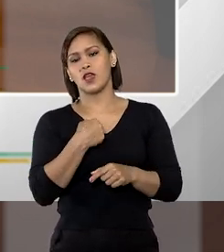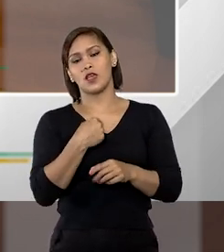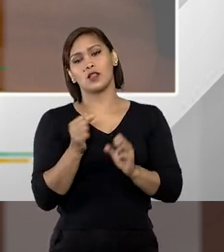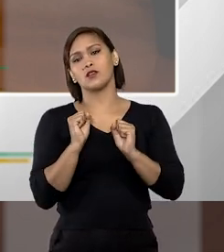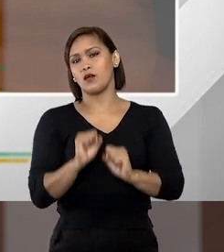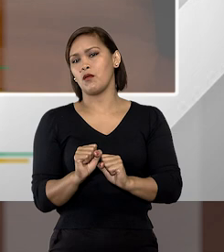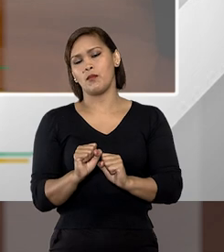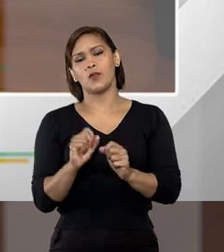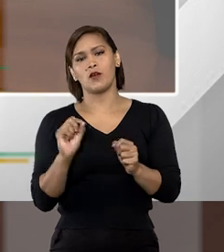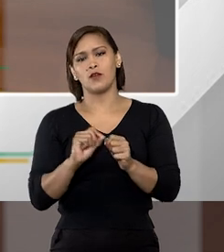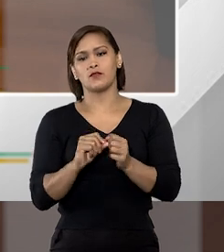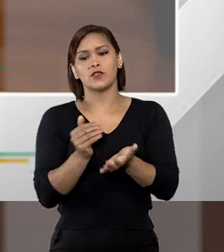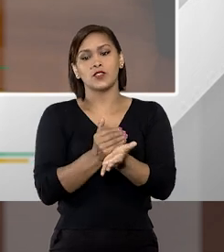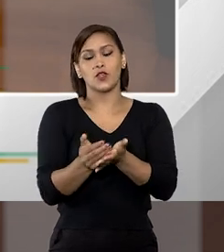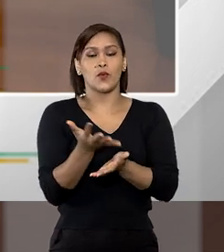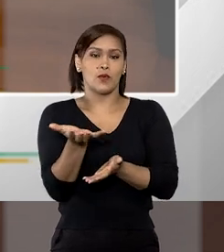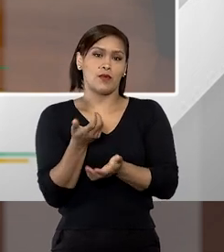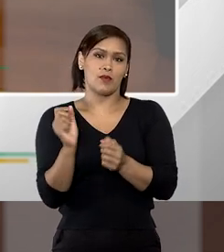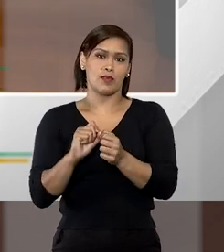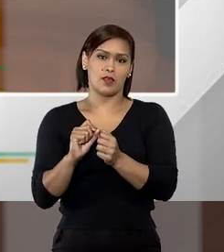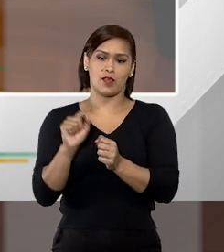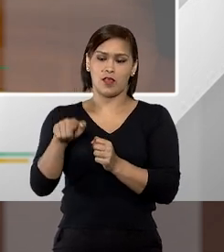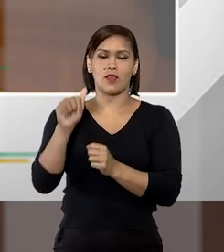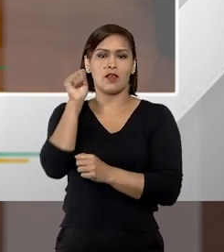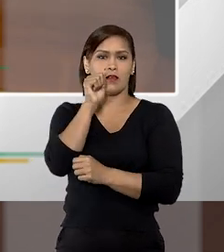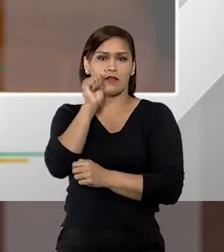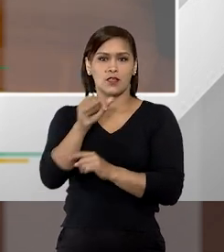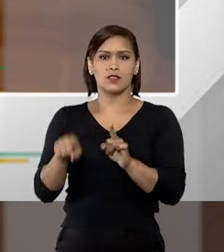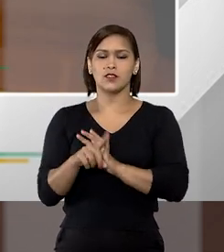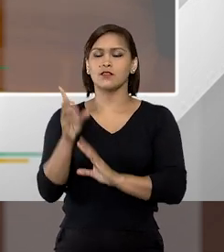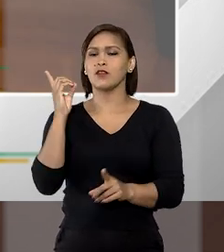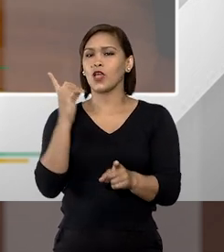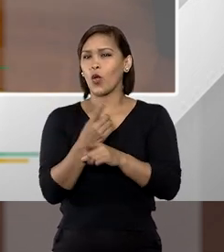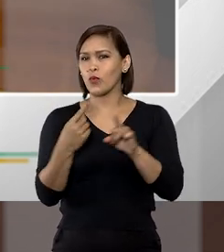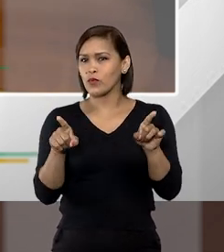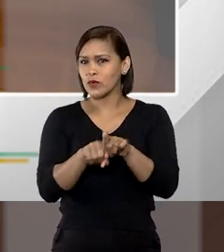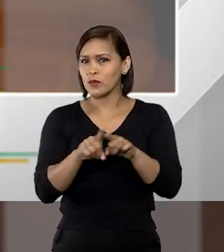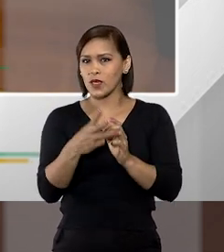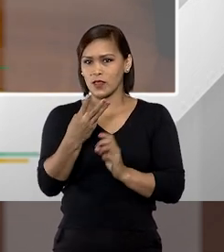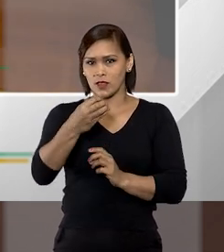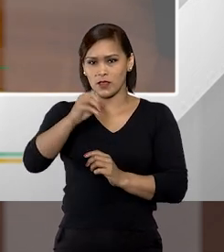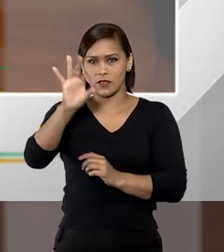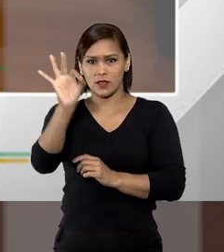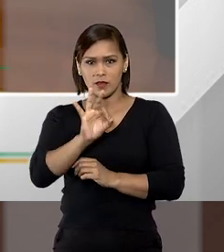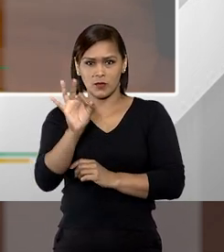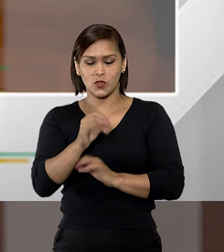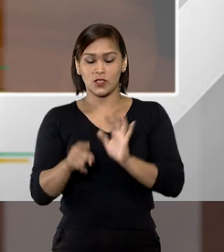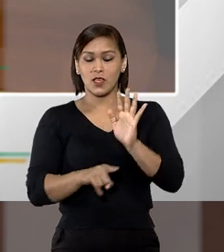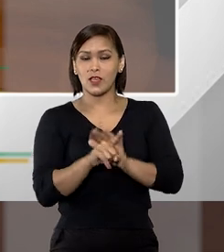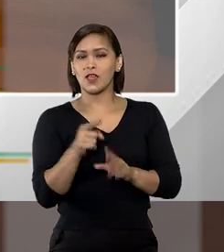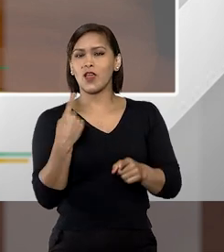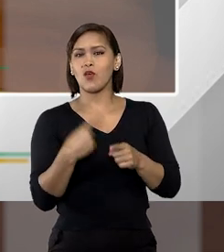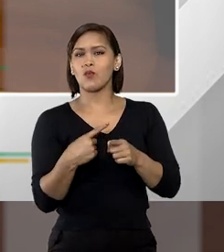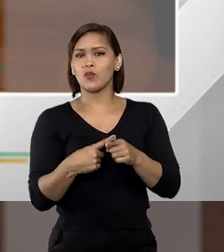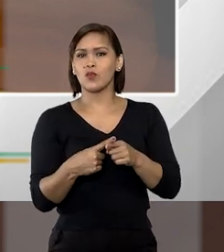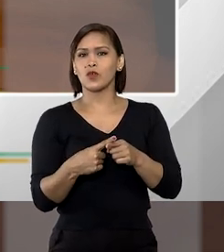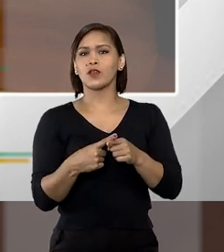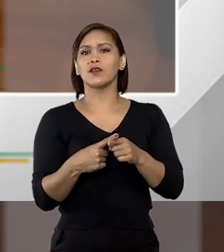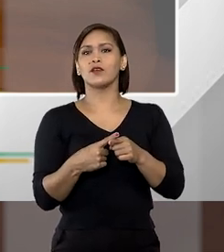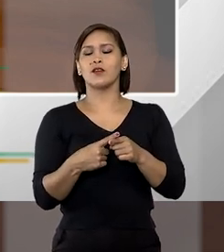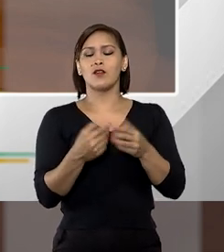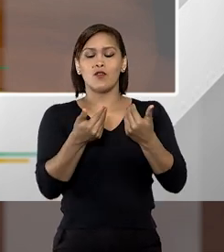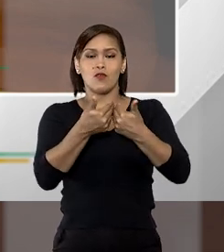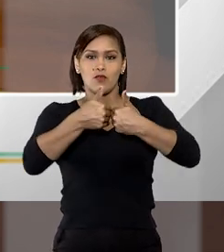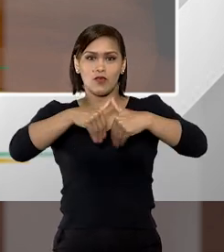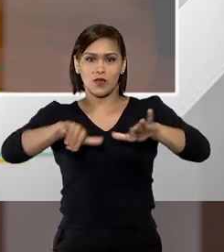ela só deve fazer a partir do que eu quero que ela faça, né, e a gente vai encontrar também em 30%, que é a questão do motivo foi a